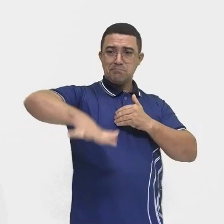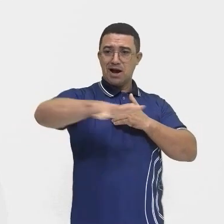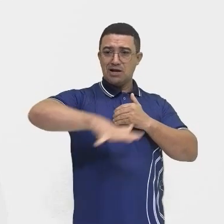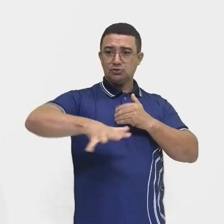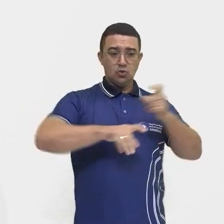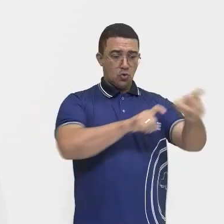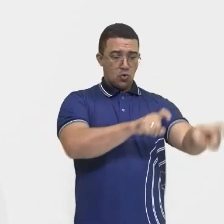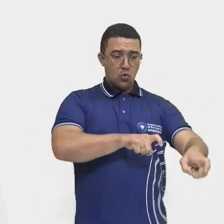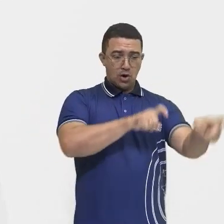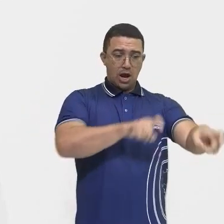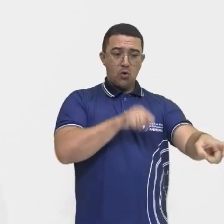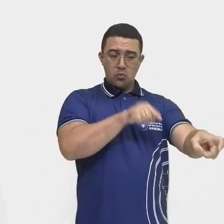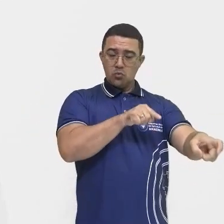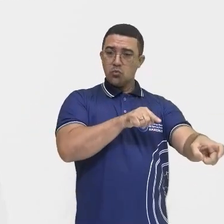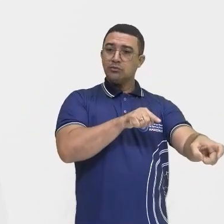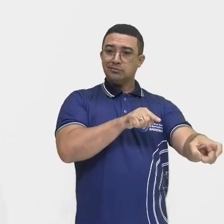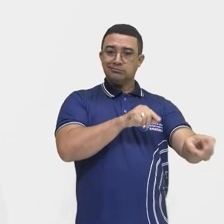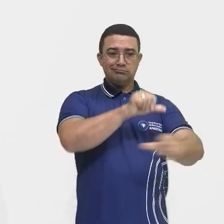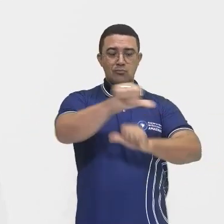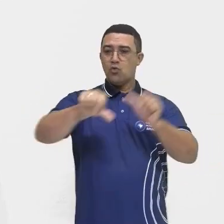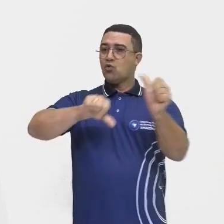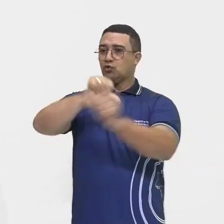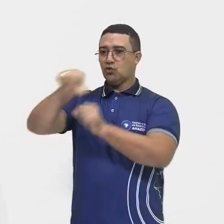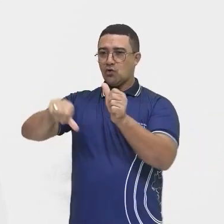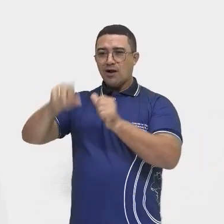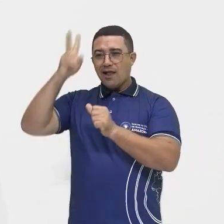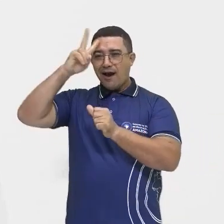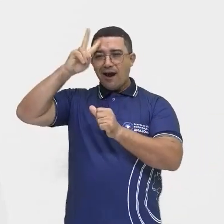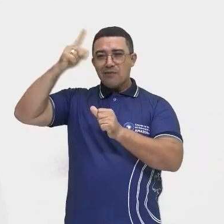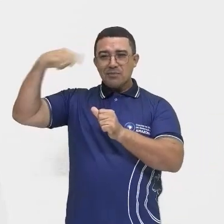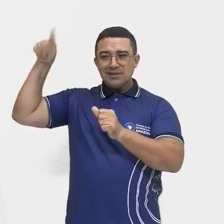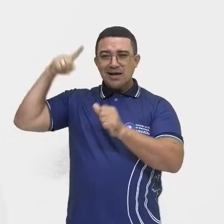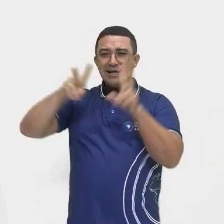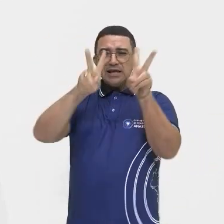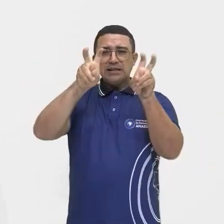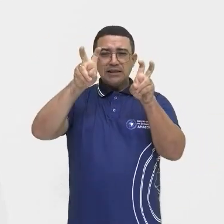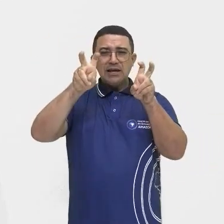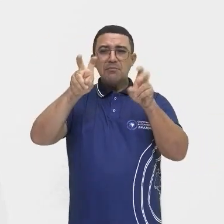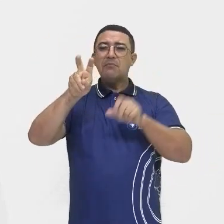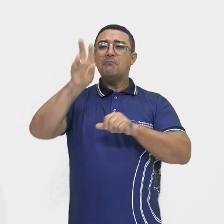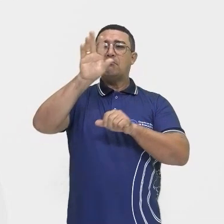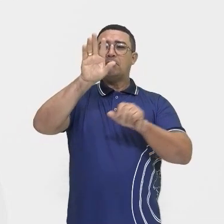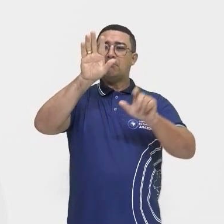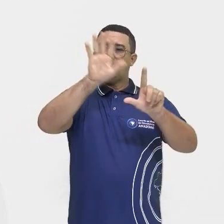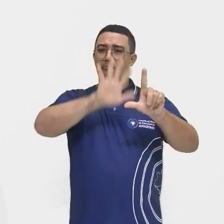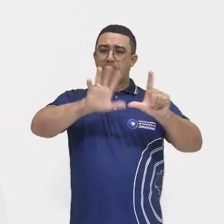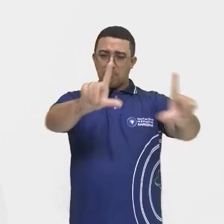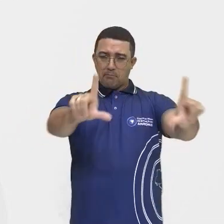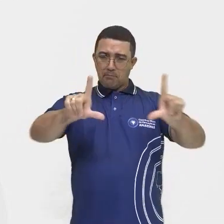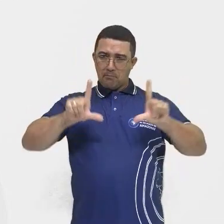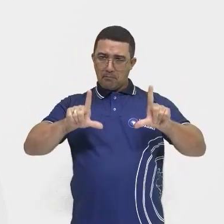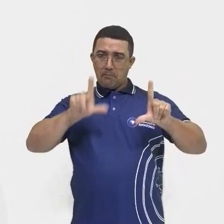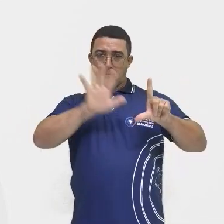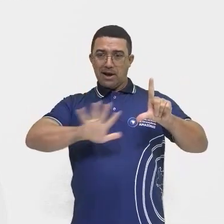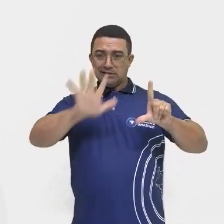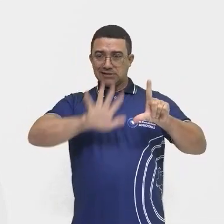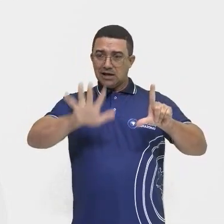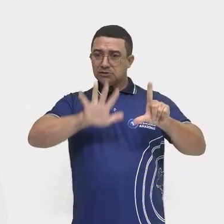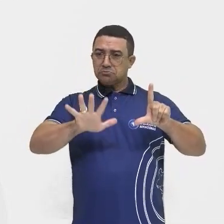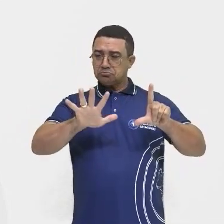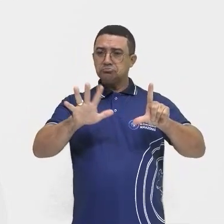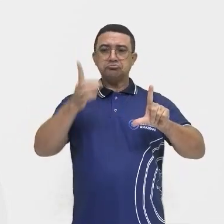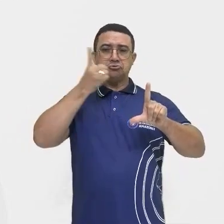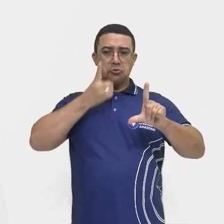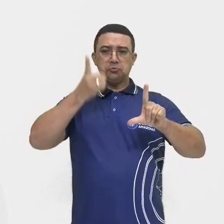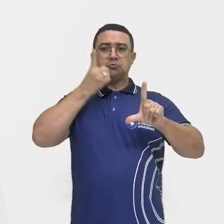transformar, né? Lembra quando a gente falou sobre paisagem? A paisagem, ela vai sendo modificada ali todos os dias, né?